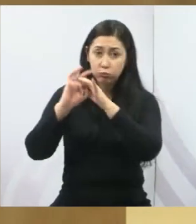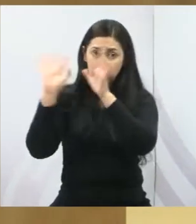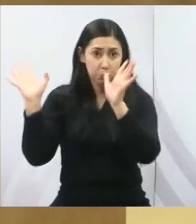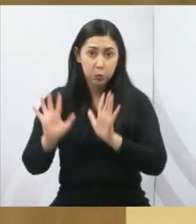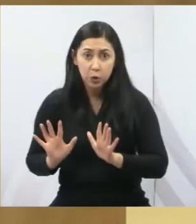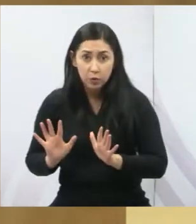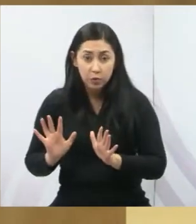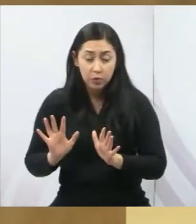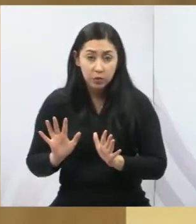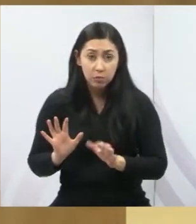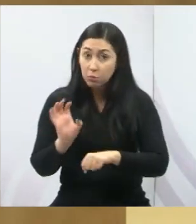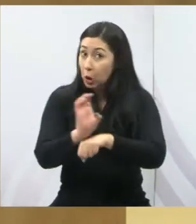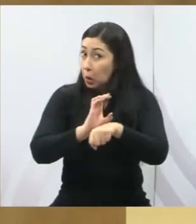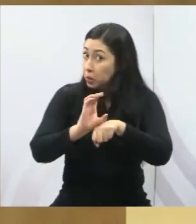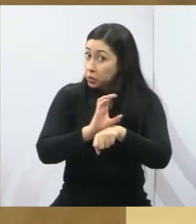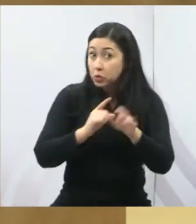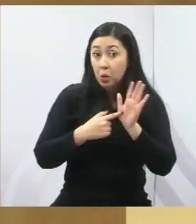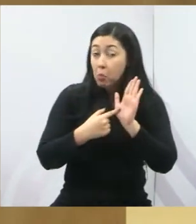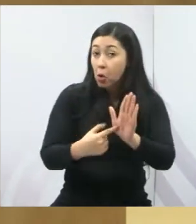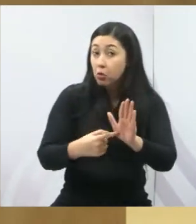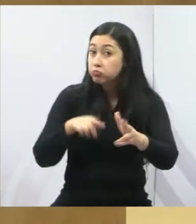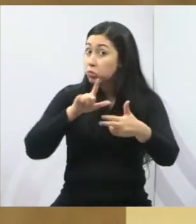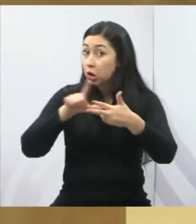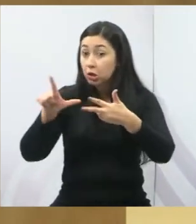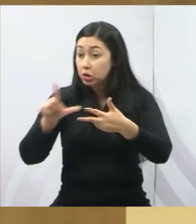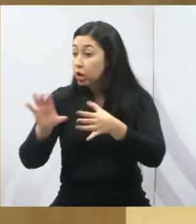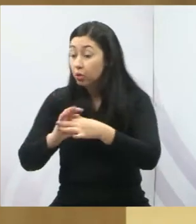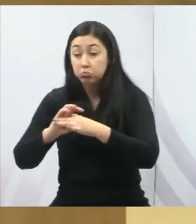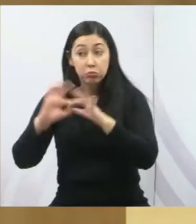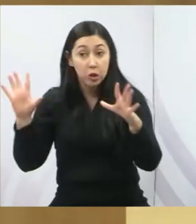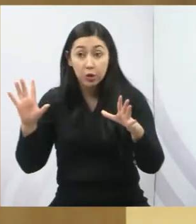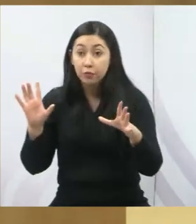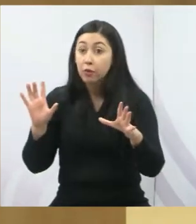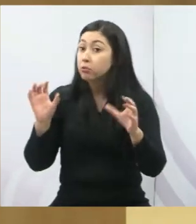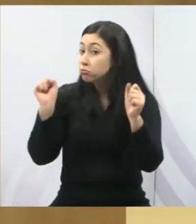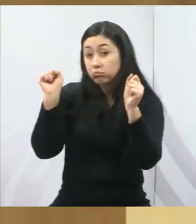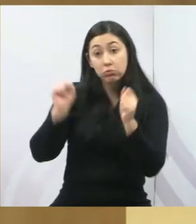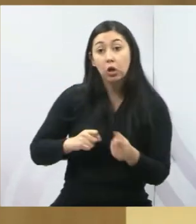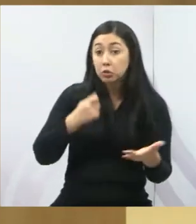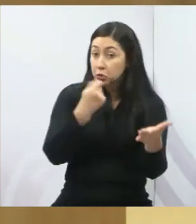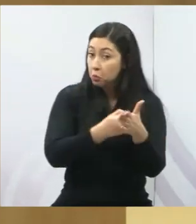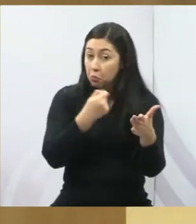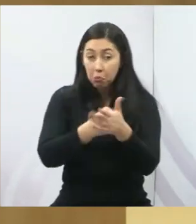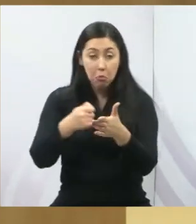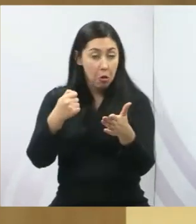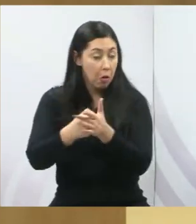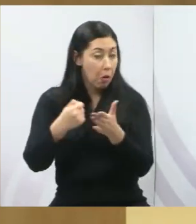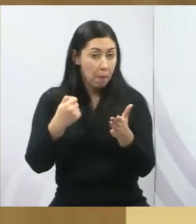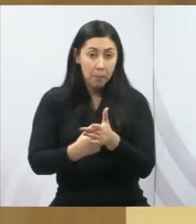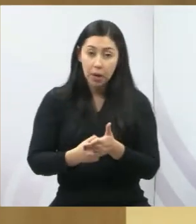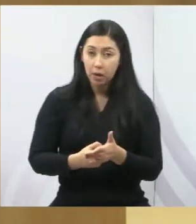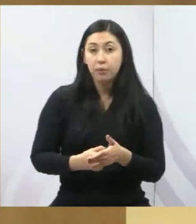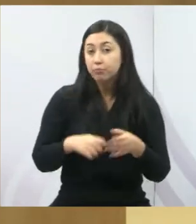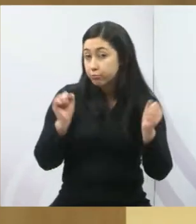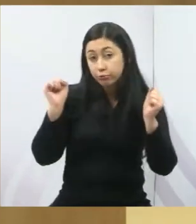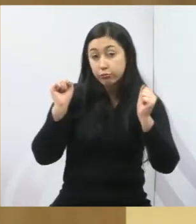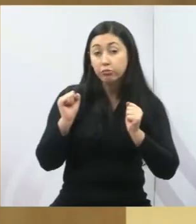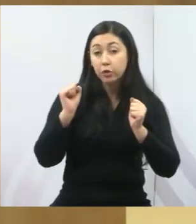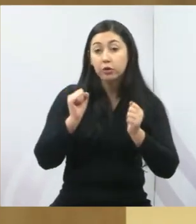texto da Constituição. Legislativo independente para que a gente possa fazer as cobranças devidas, as cobranças adequadas.